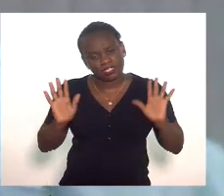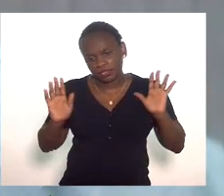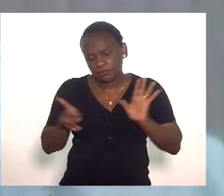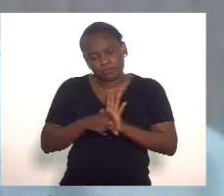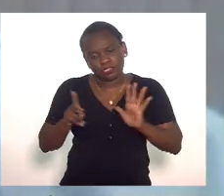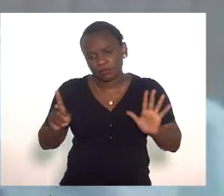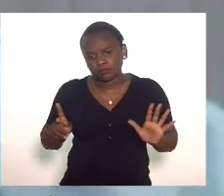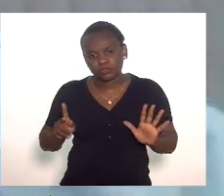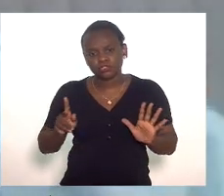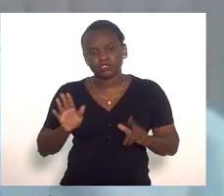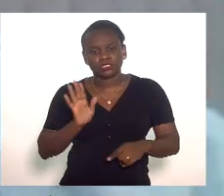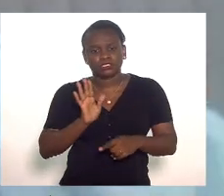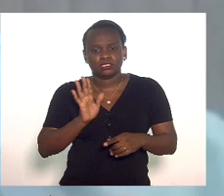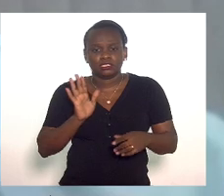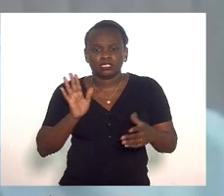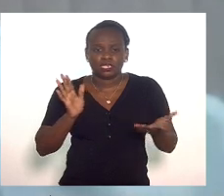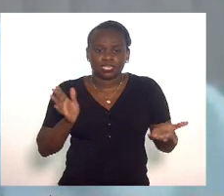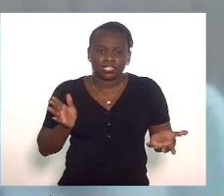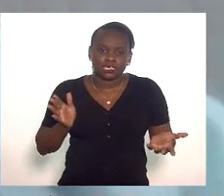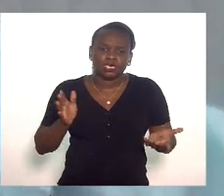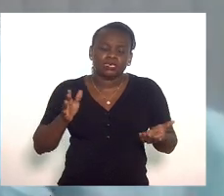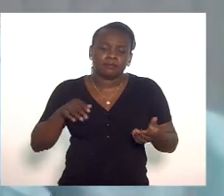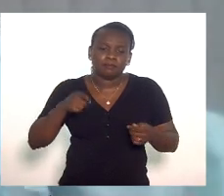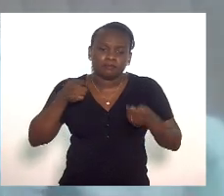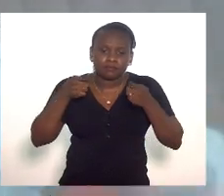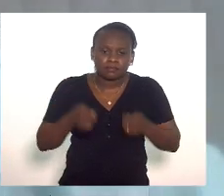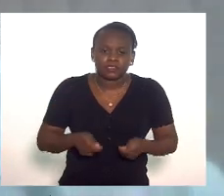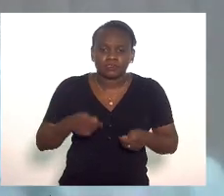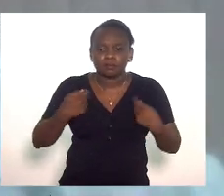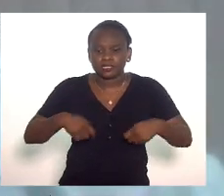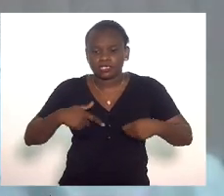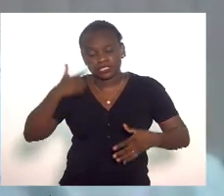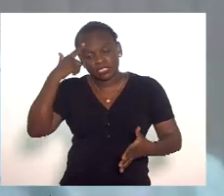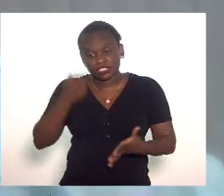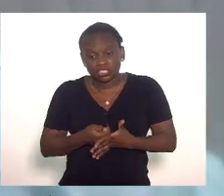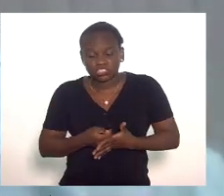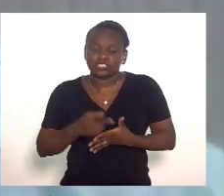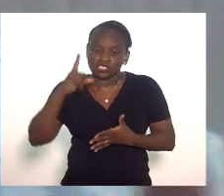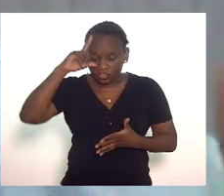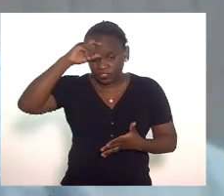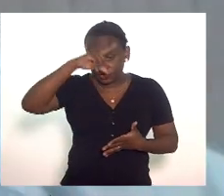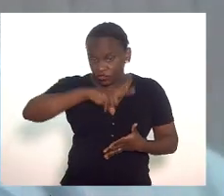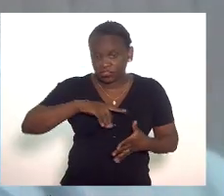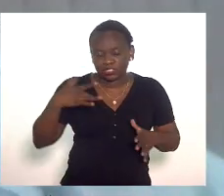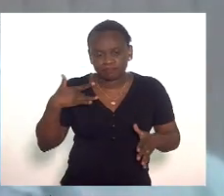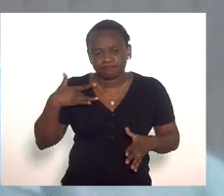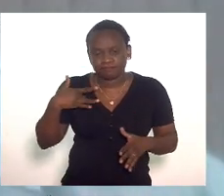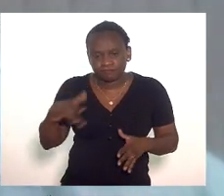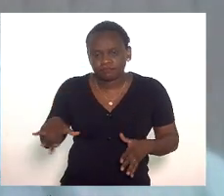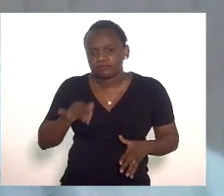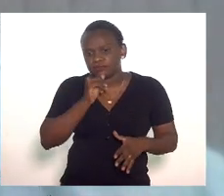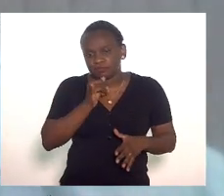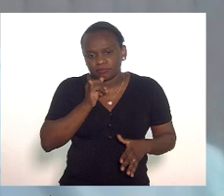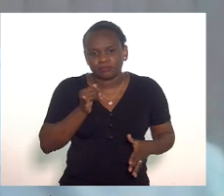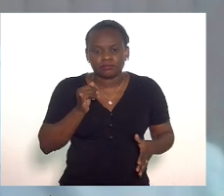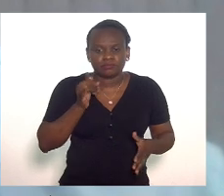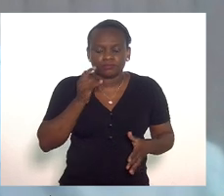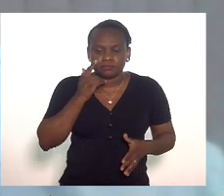parte da difícil posição de ter que decidir lamento por exemplo